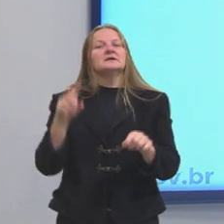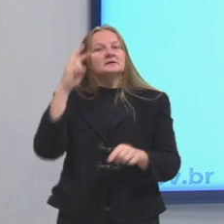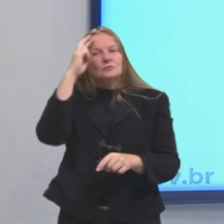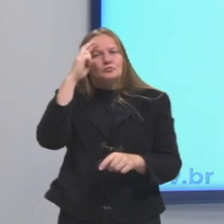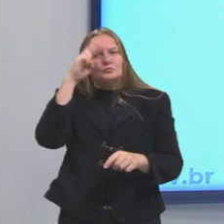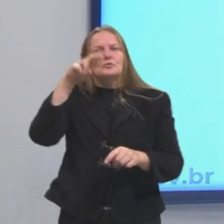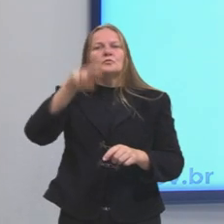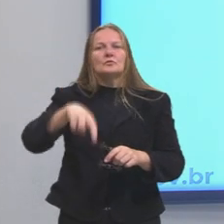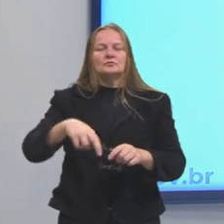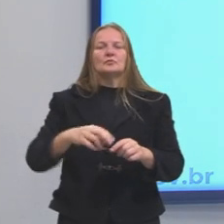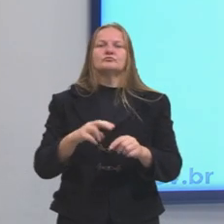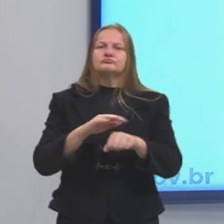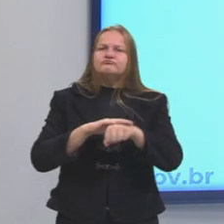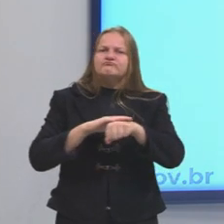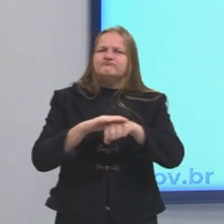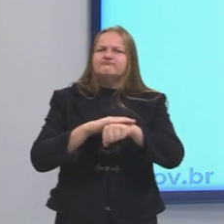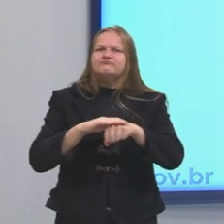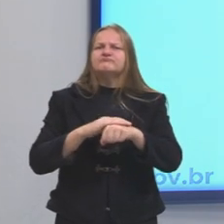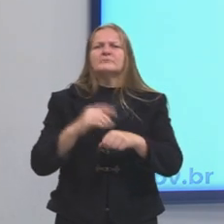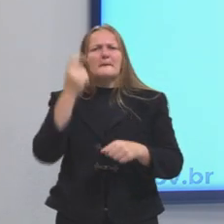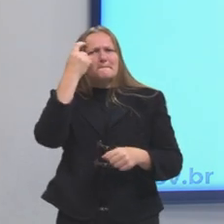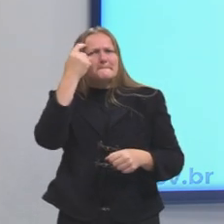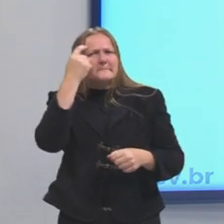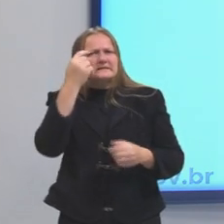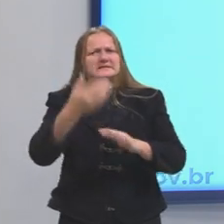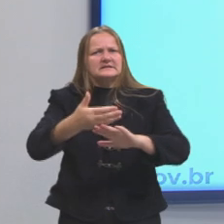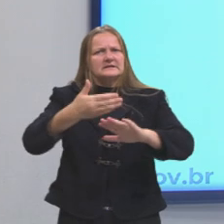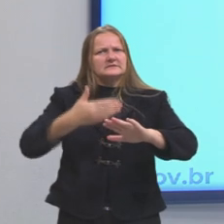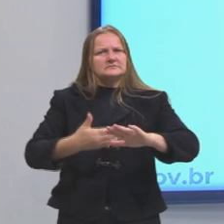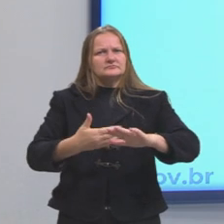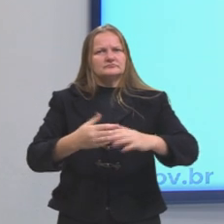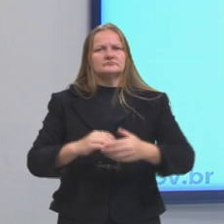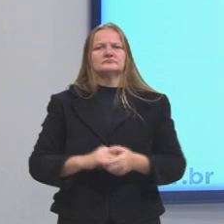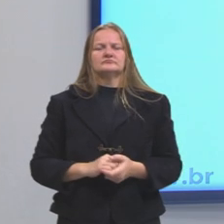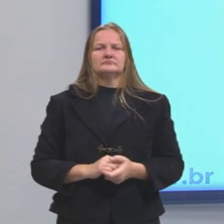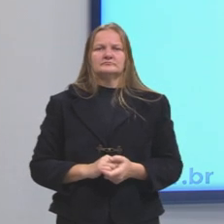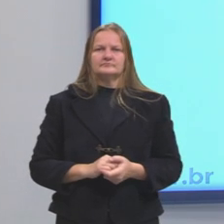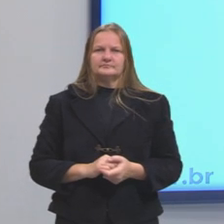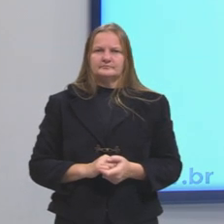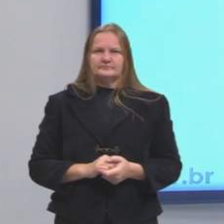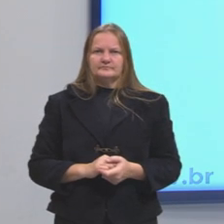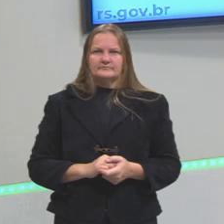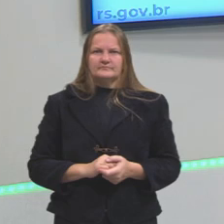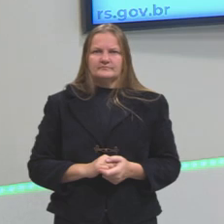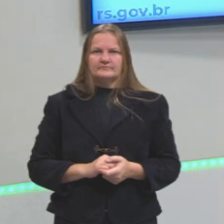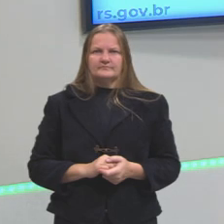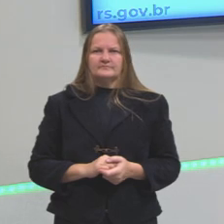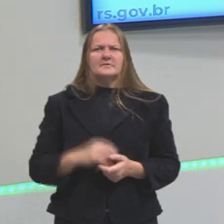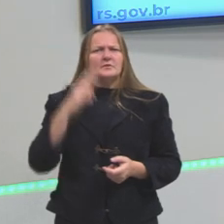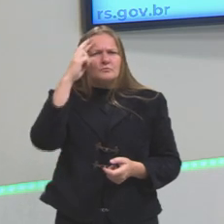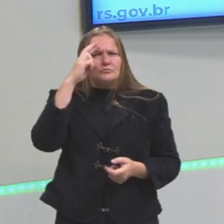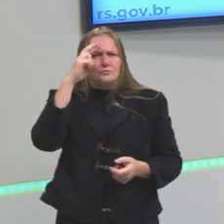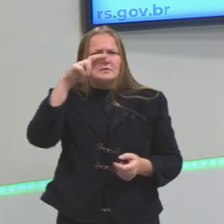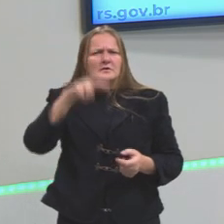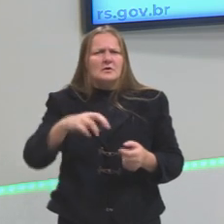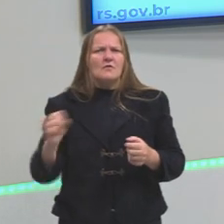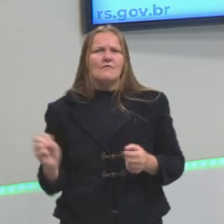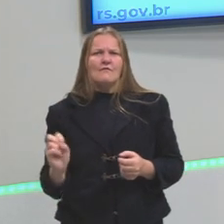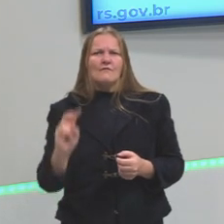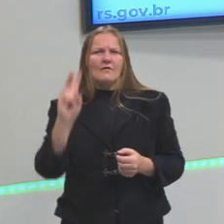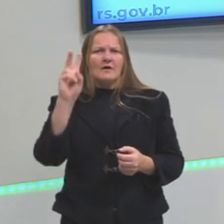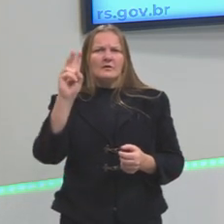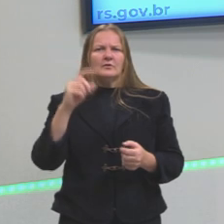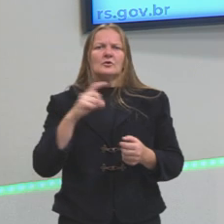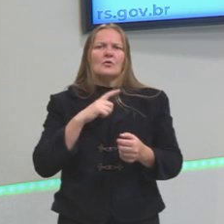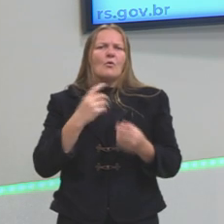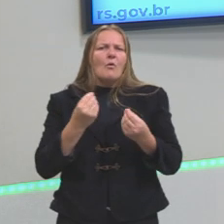Aí sim, de forma racional, pensada. De forma racional, pensada. Com uma racionalidade, um valor, com um